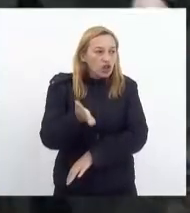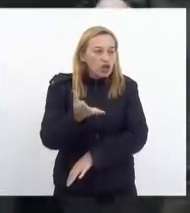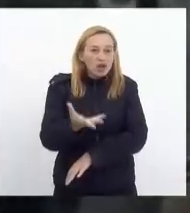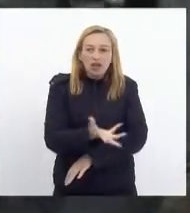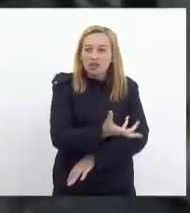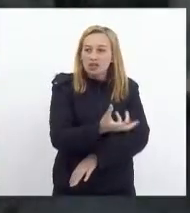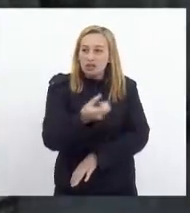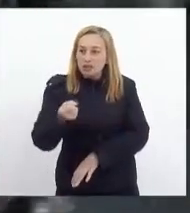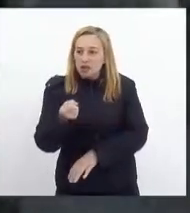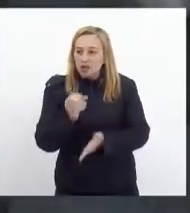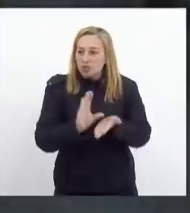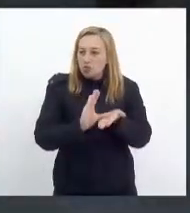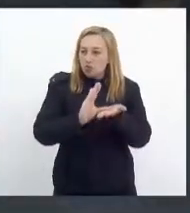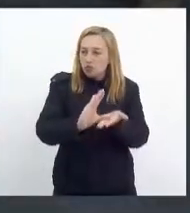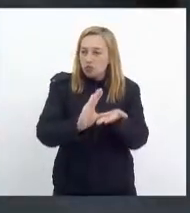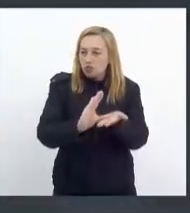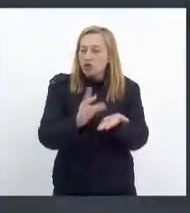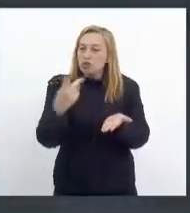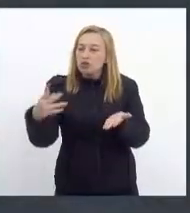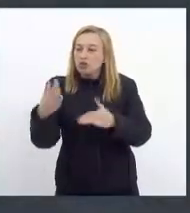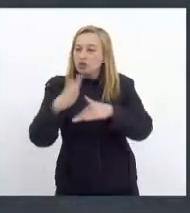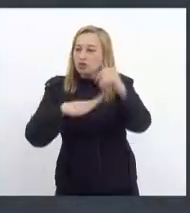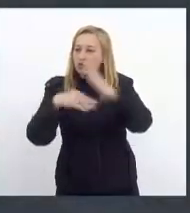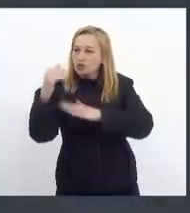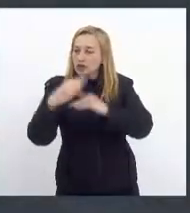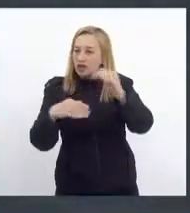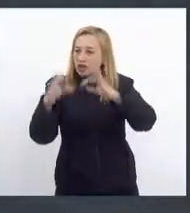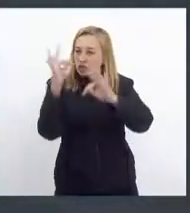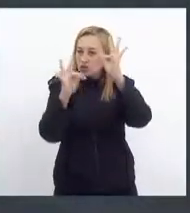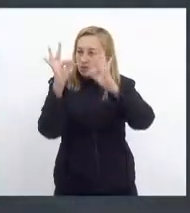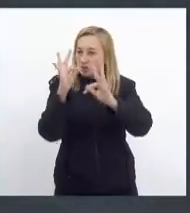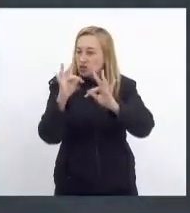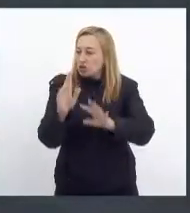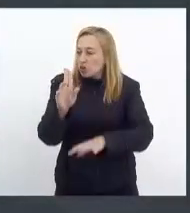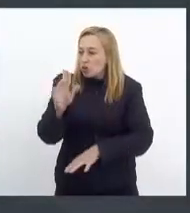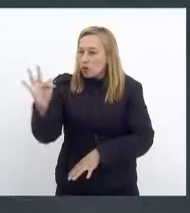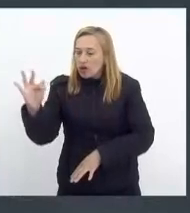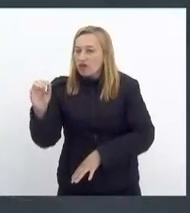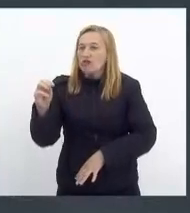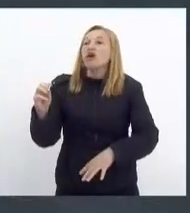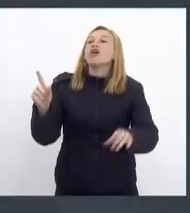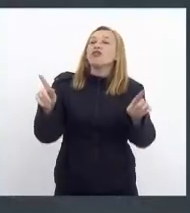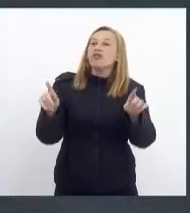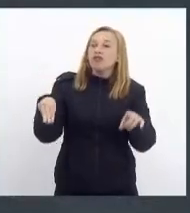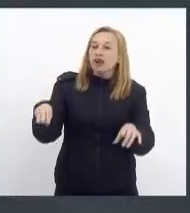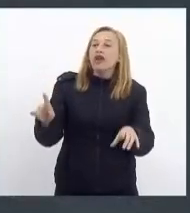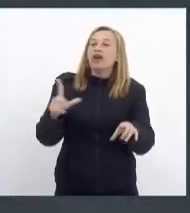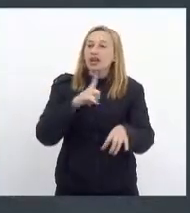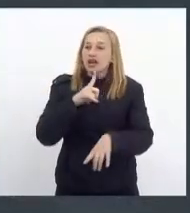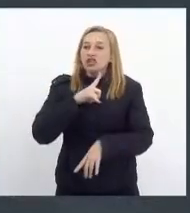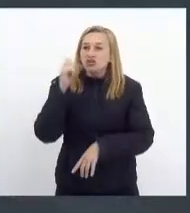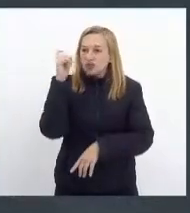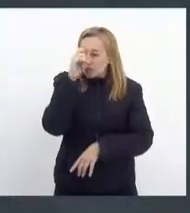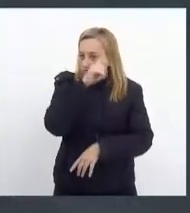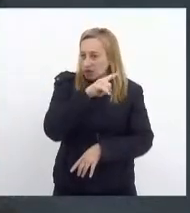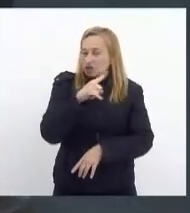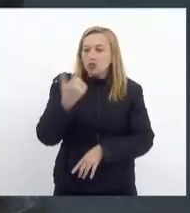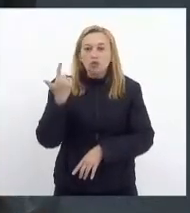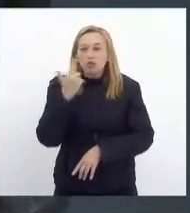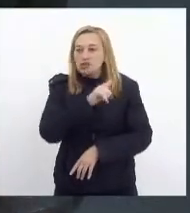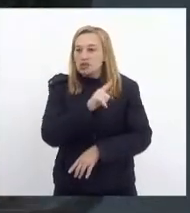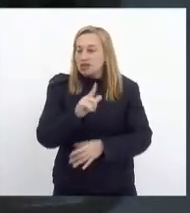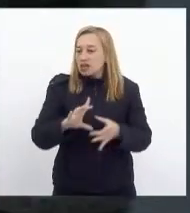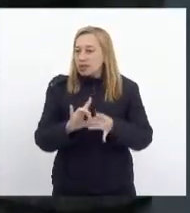para os seus profissionais e a UENF tem tido dificuldades de conseguir autorização do